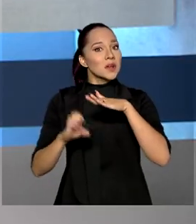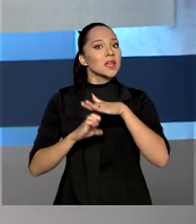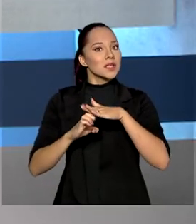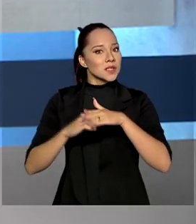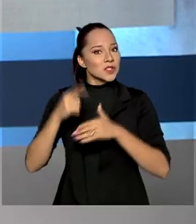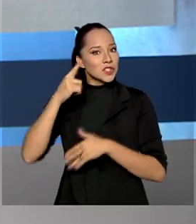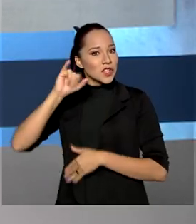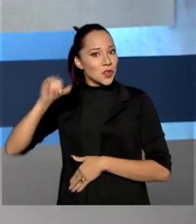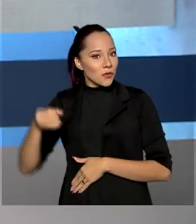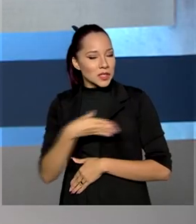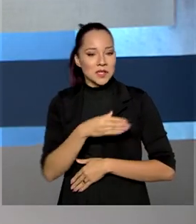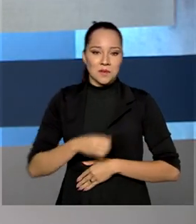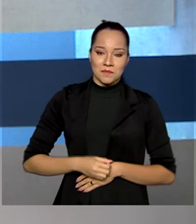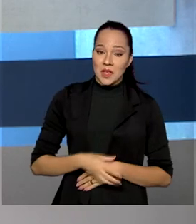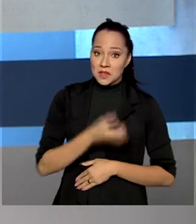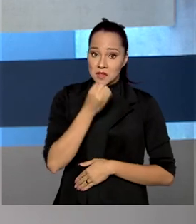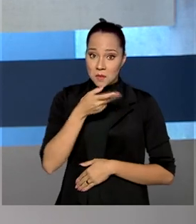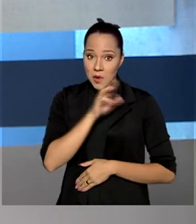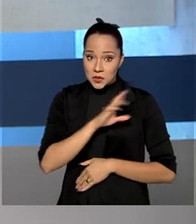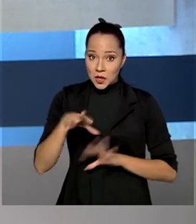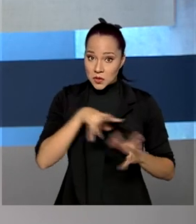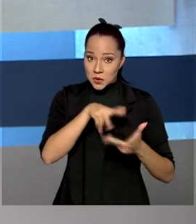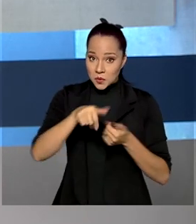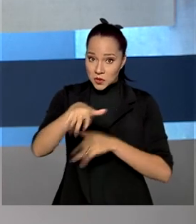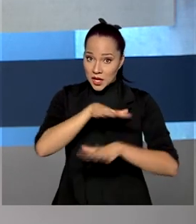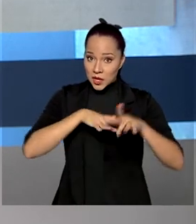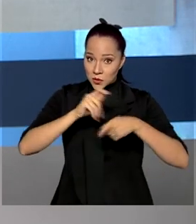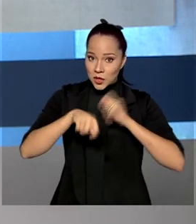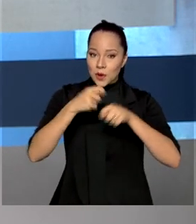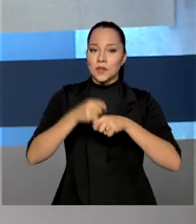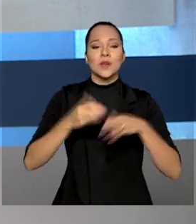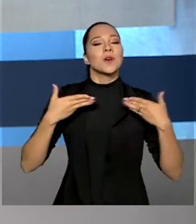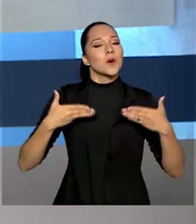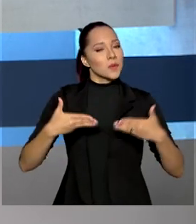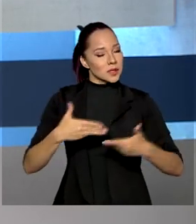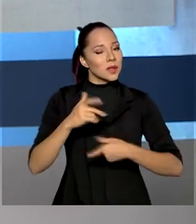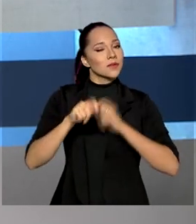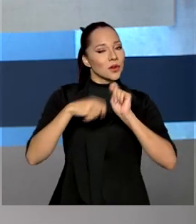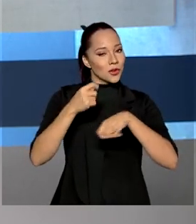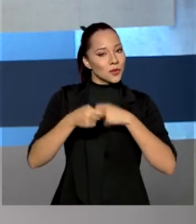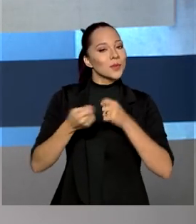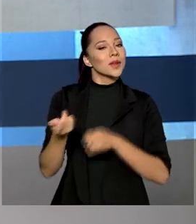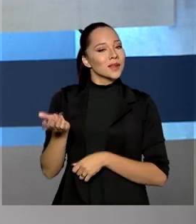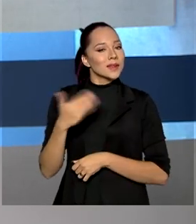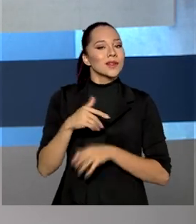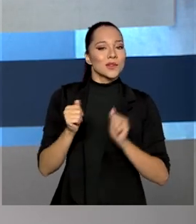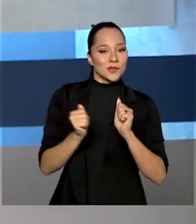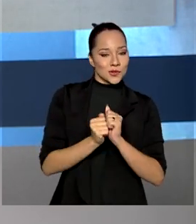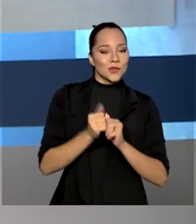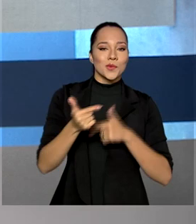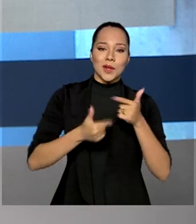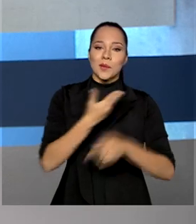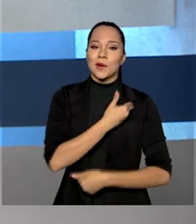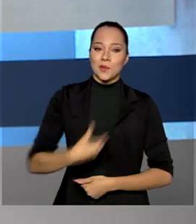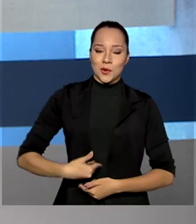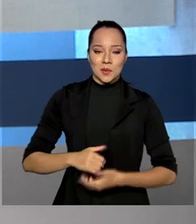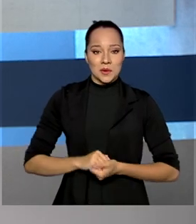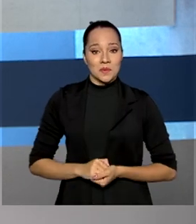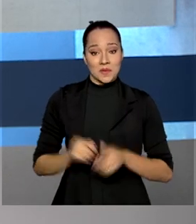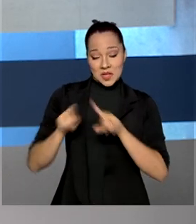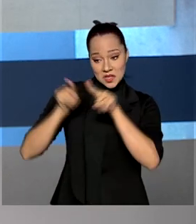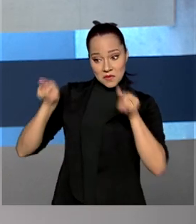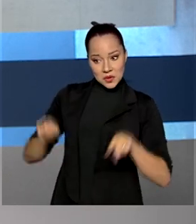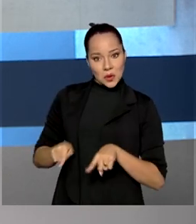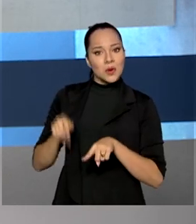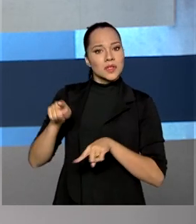Se isso garante bons resultados no mundo dos negócios, o Ministério da Economia está trazendo para o serviço público. Servidores